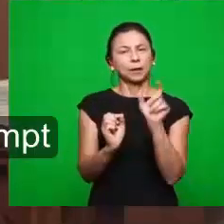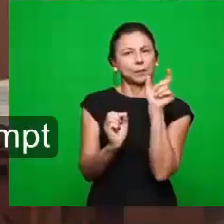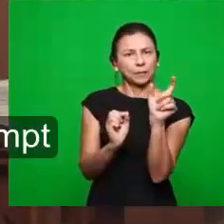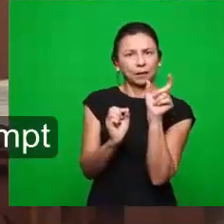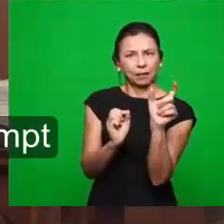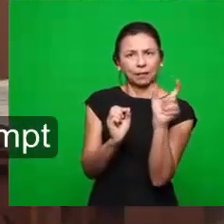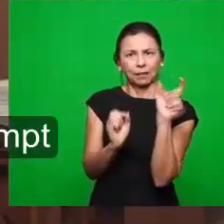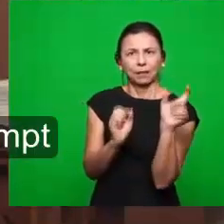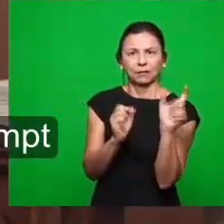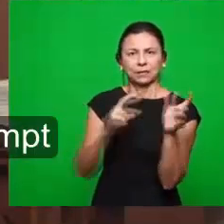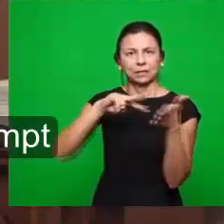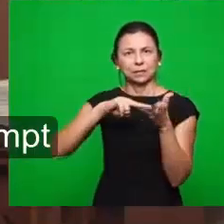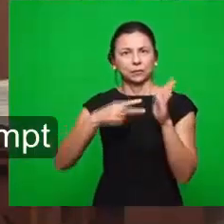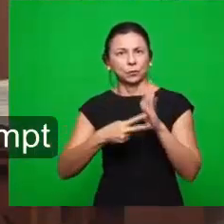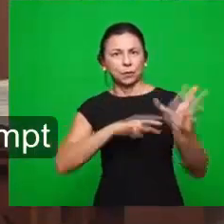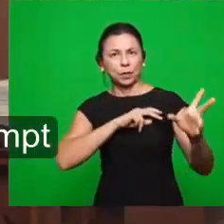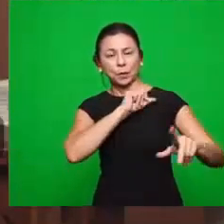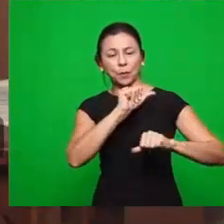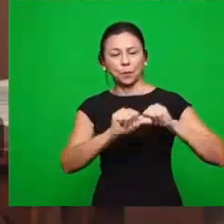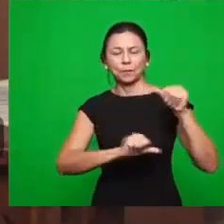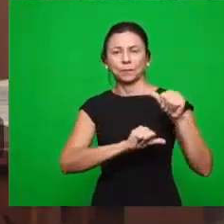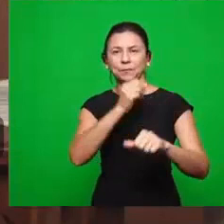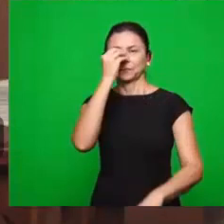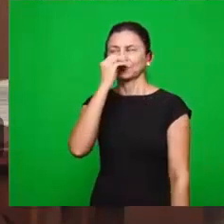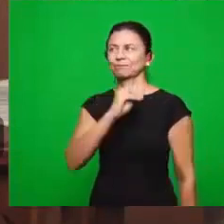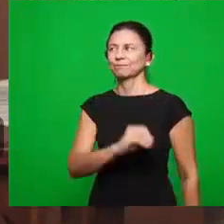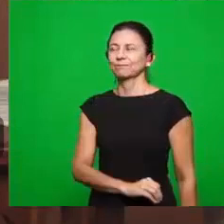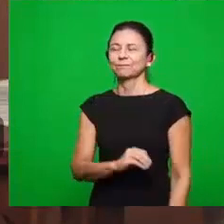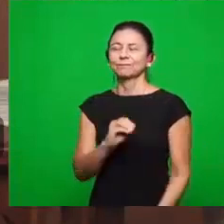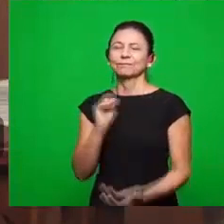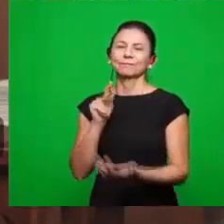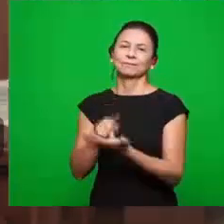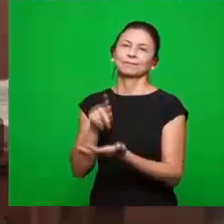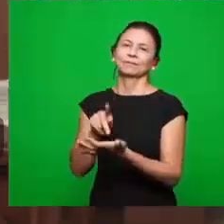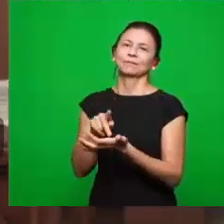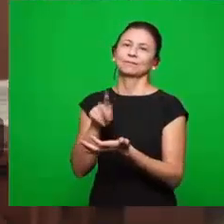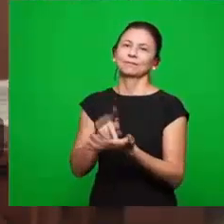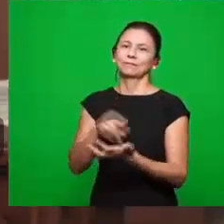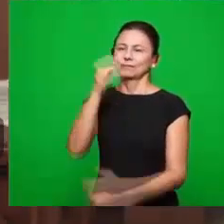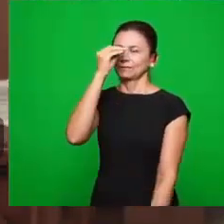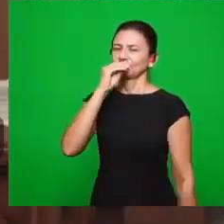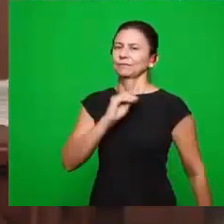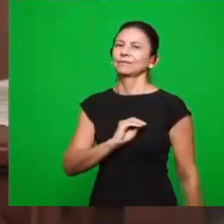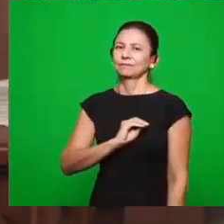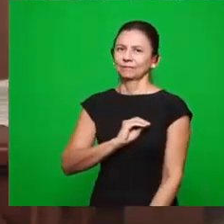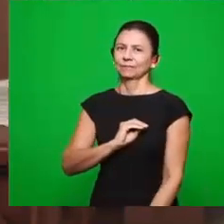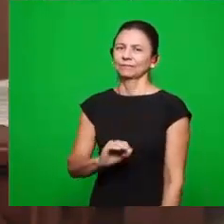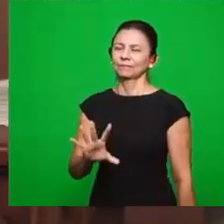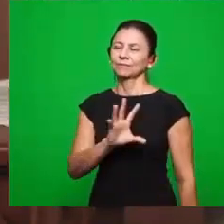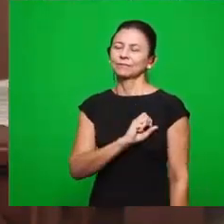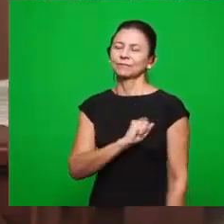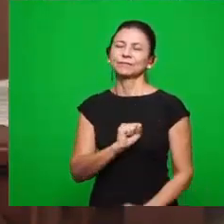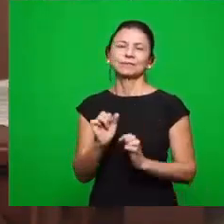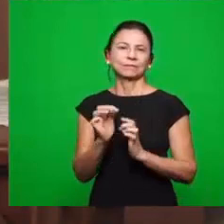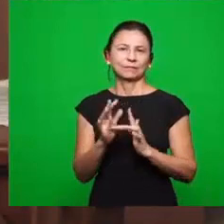é uma mudança. É o desprezo pela verdade, pela fidelidade ao grande amor que é Jesus.